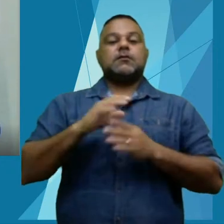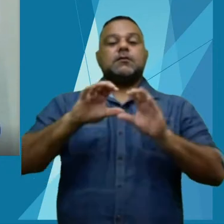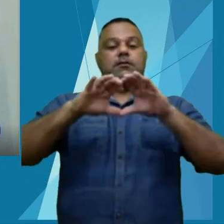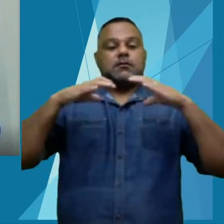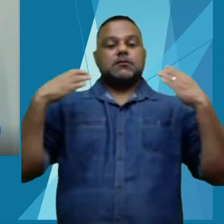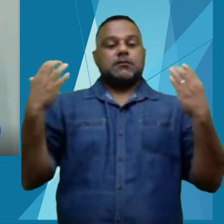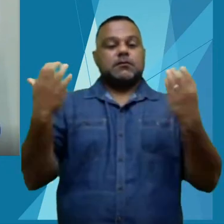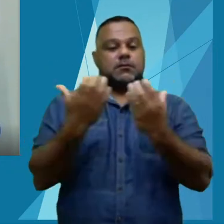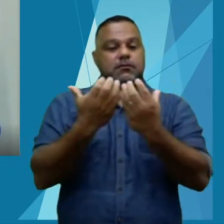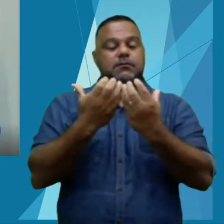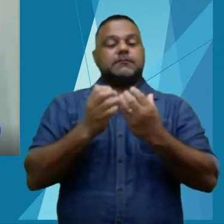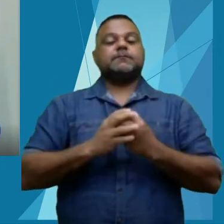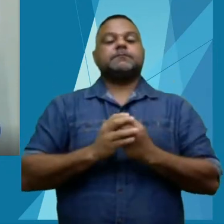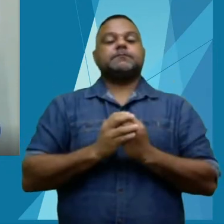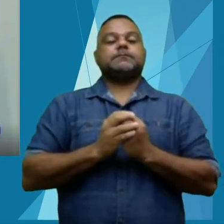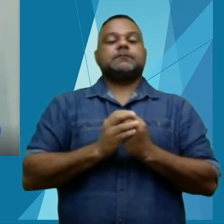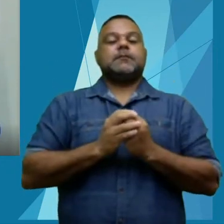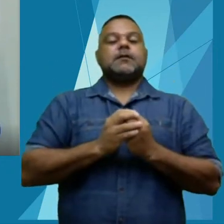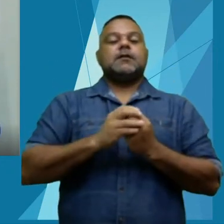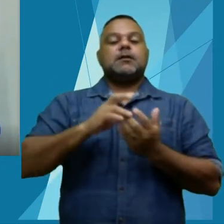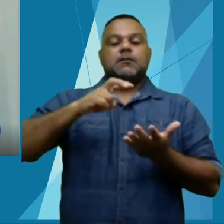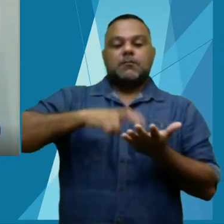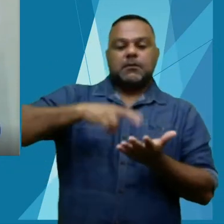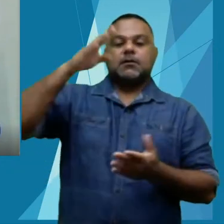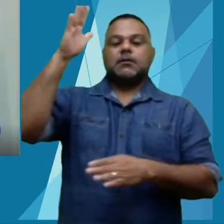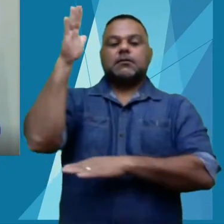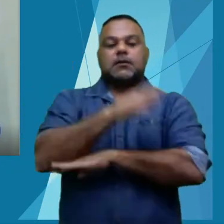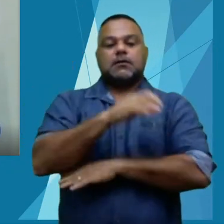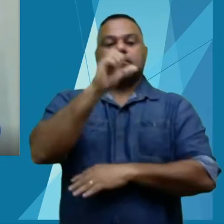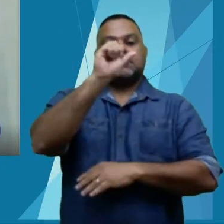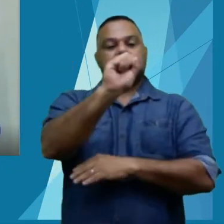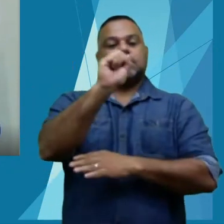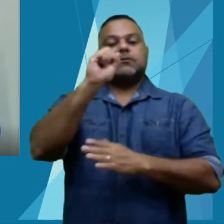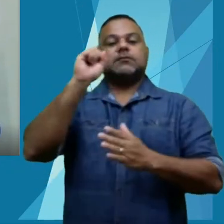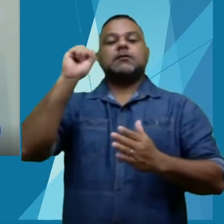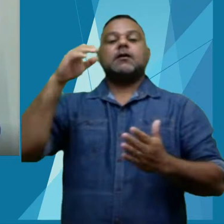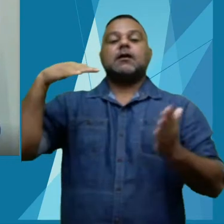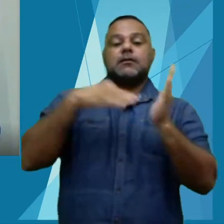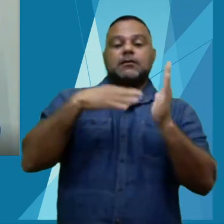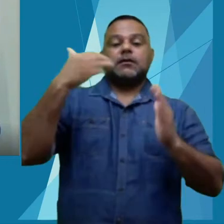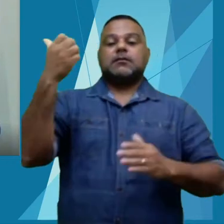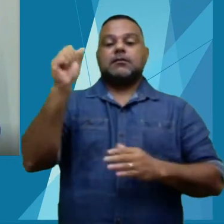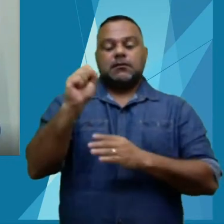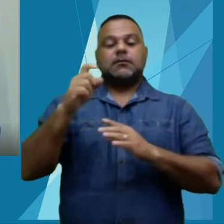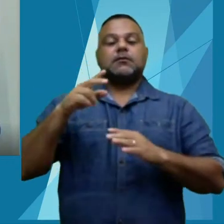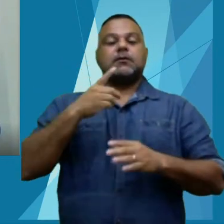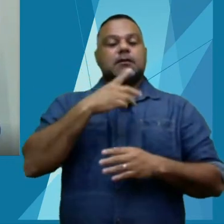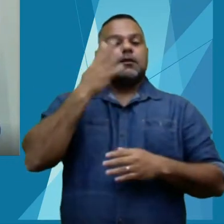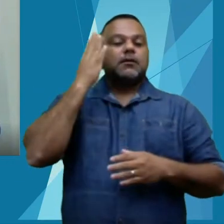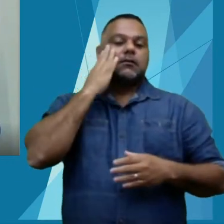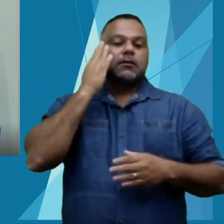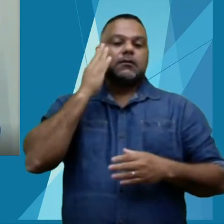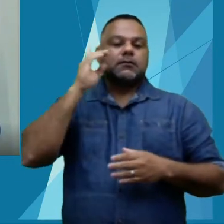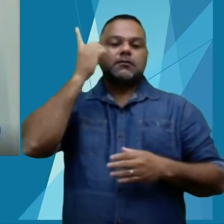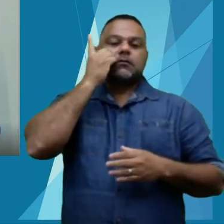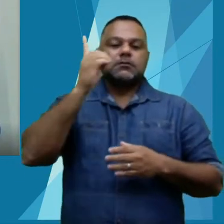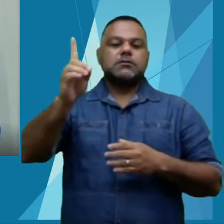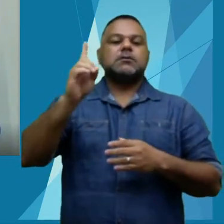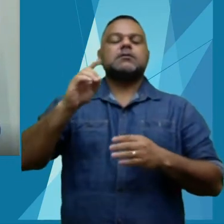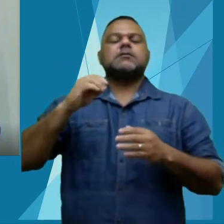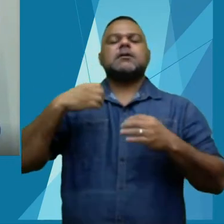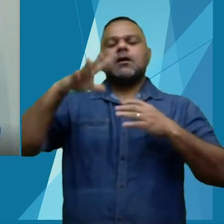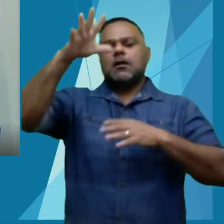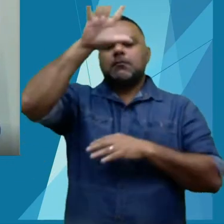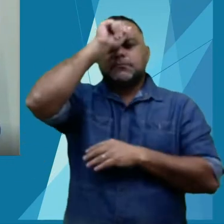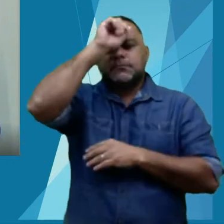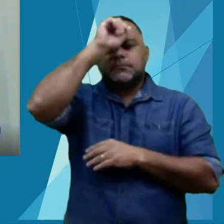Conceitê, manhã e tarde, das oito às dezoito, que esses dias sejam incríveis de